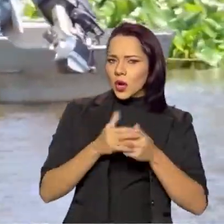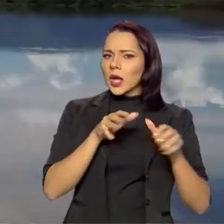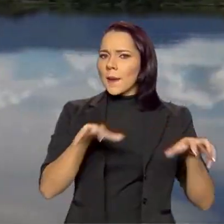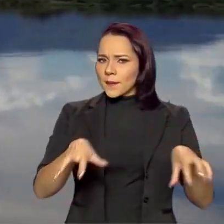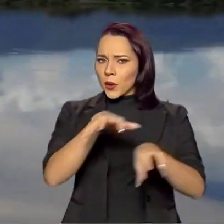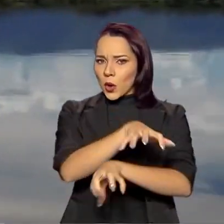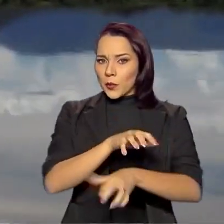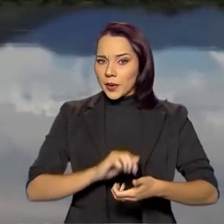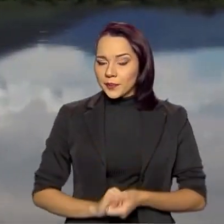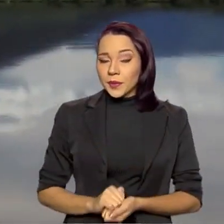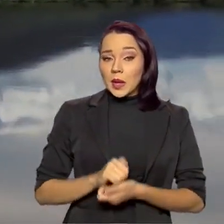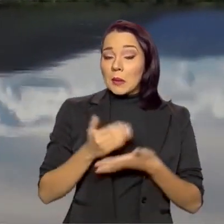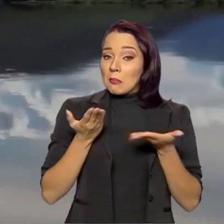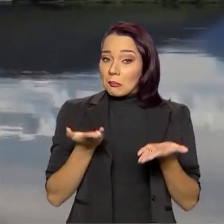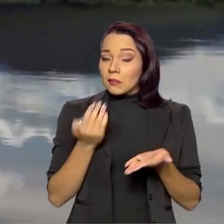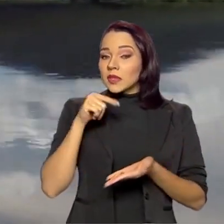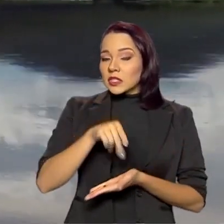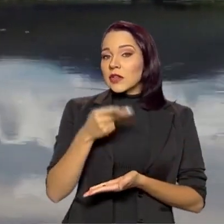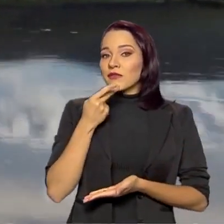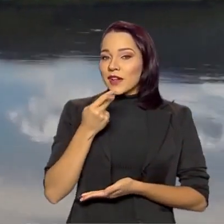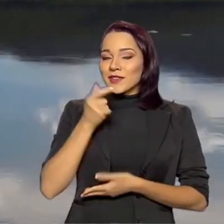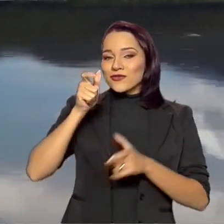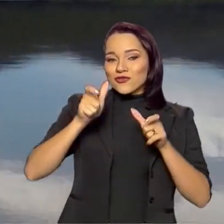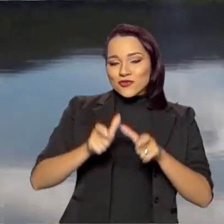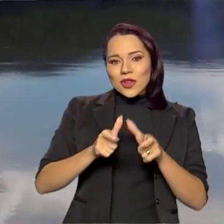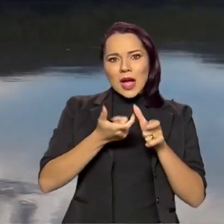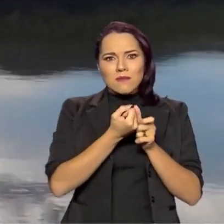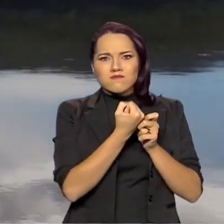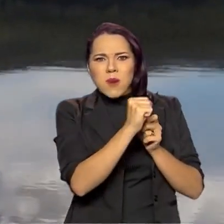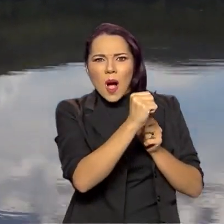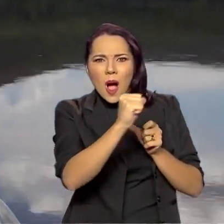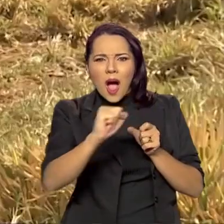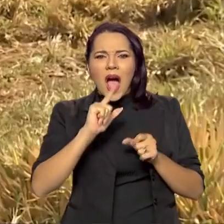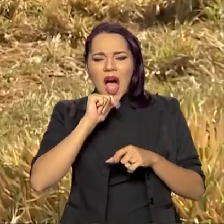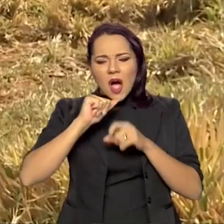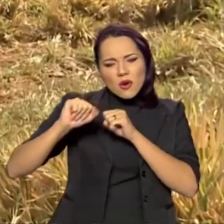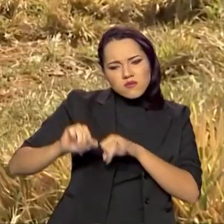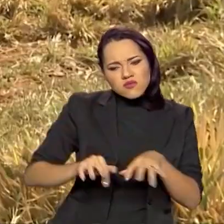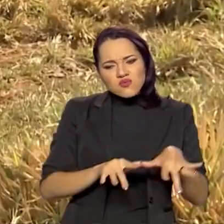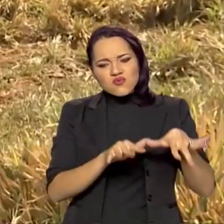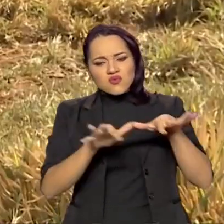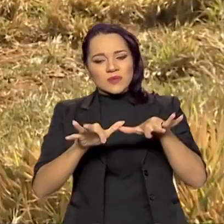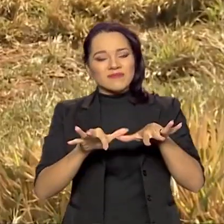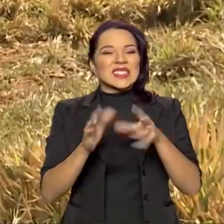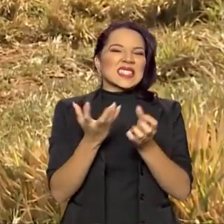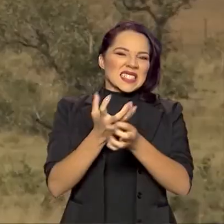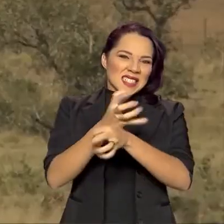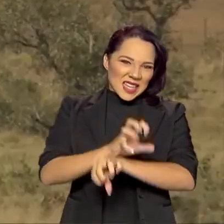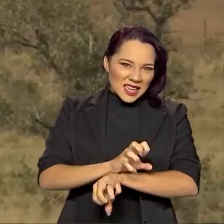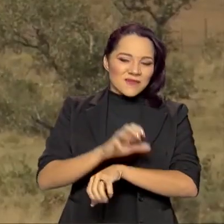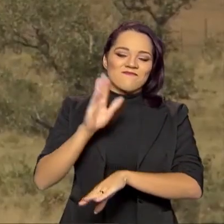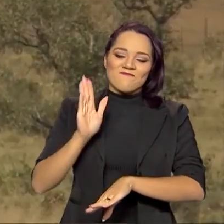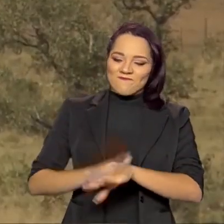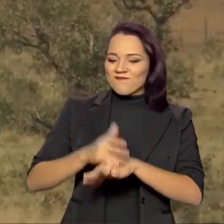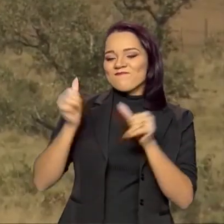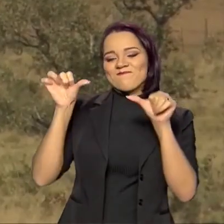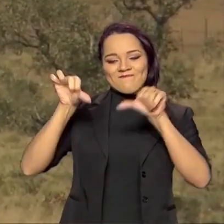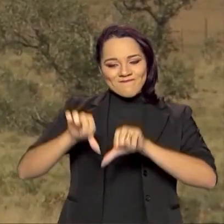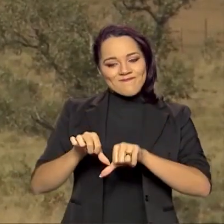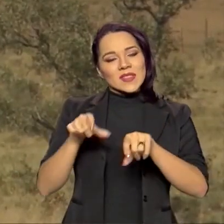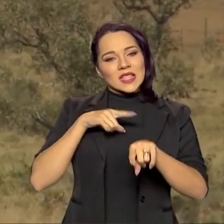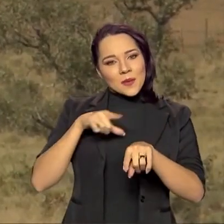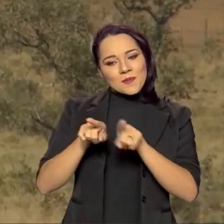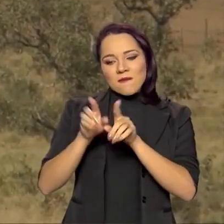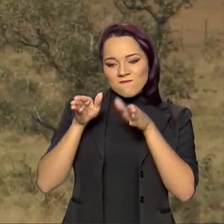bioma, e apesar de estarmos falando de uma enorme área inundada, as secas são cada vez mais severas e tem